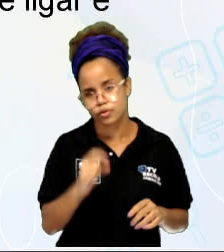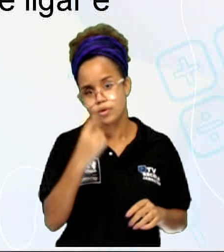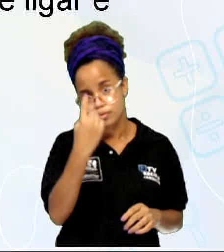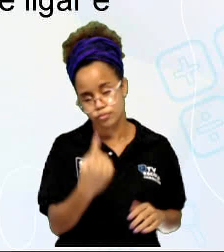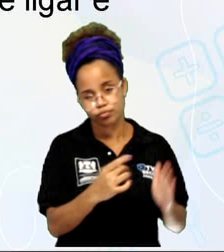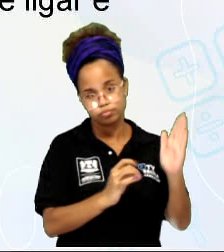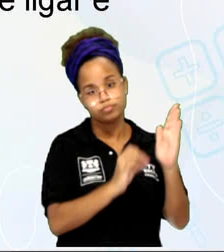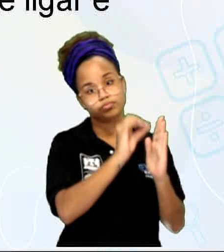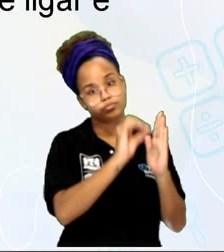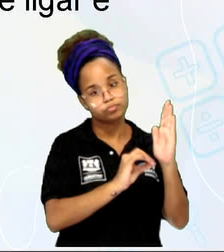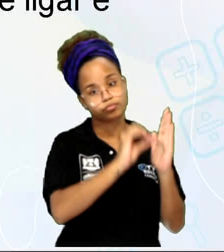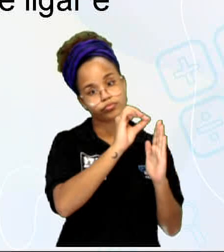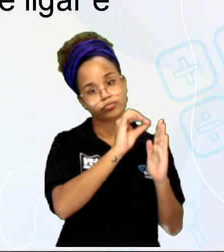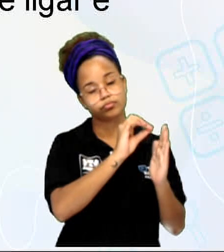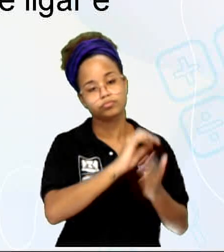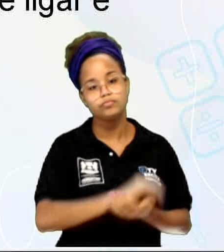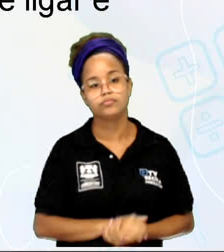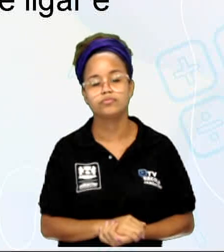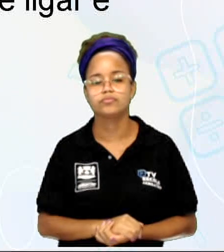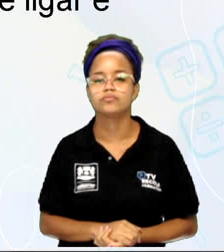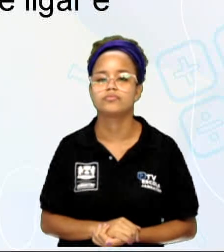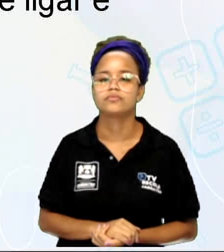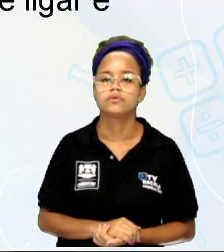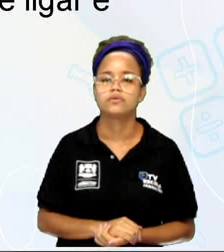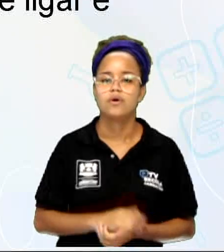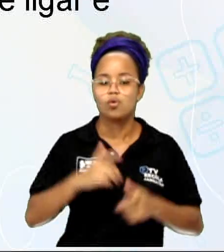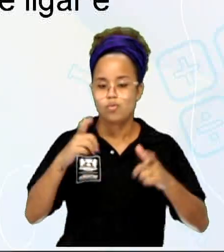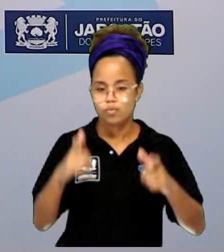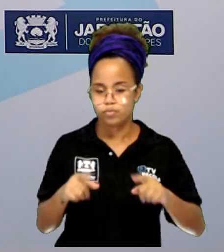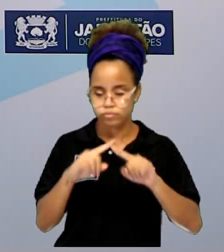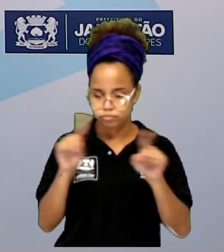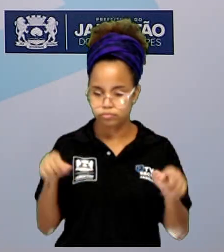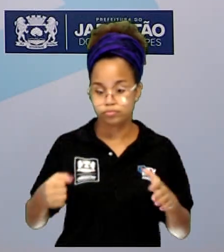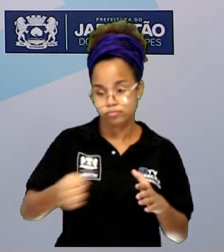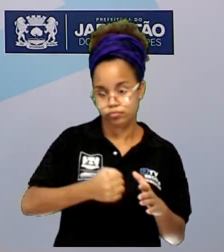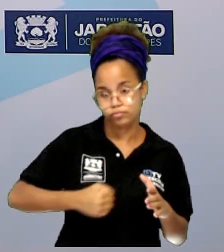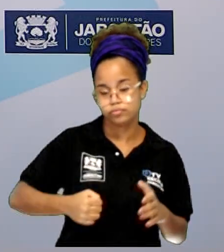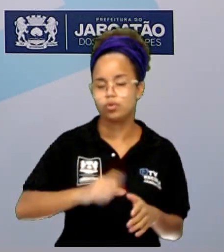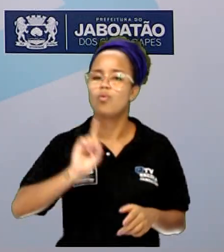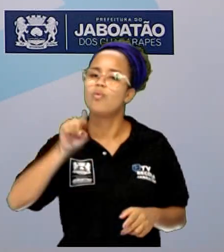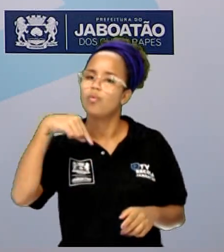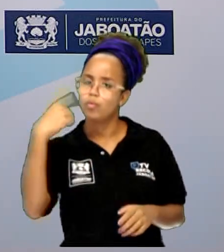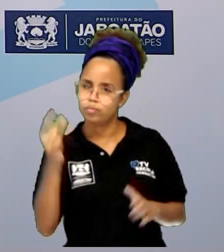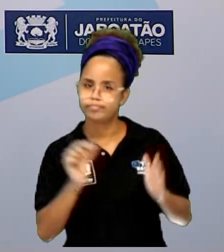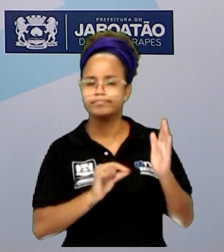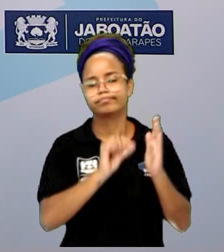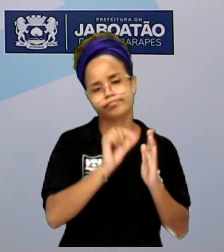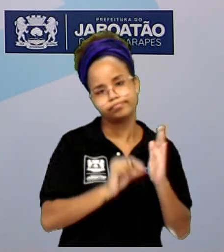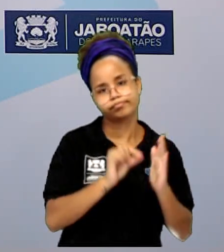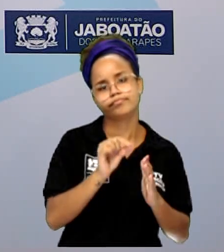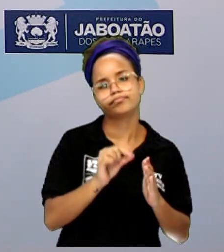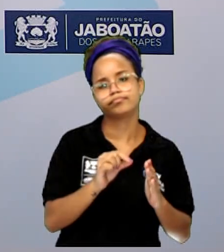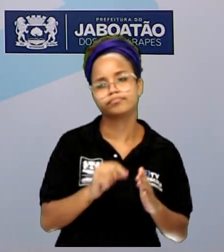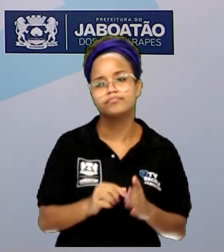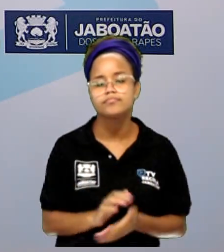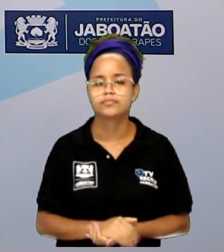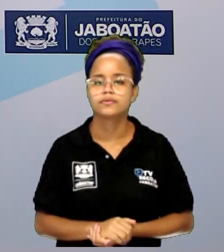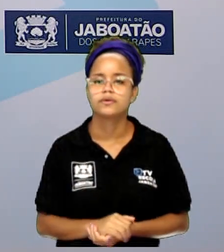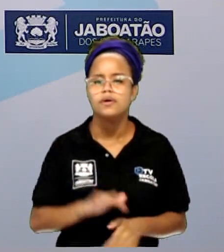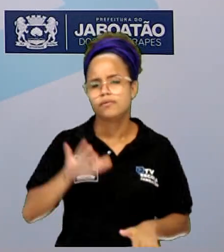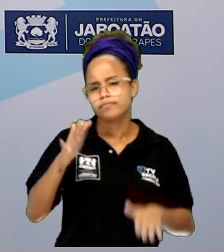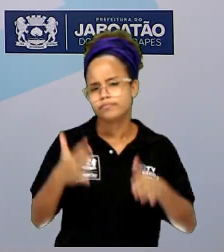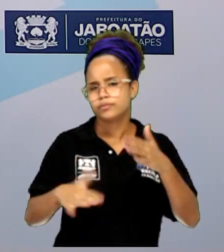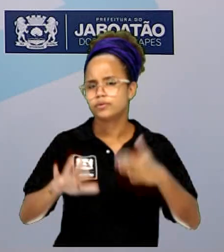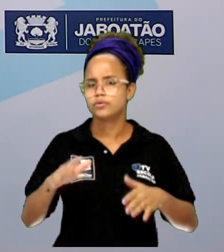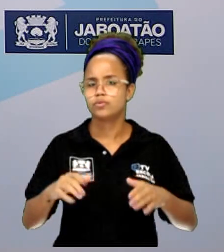disjuntor, sei lá, a cozinha vai ser outro disjuntor, dependendo do tamanho, né, se for uma casa,